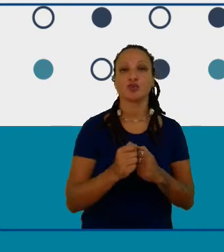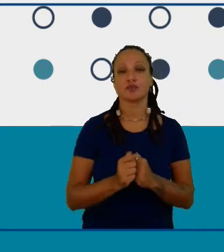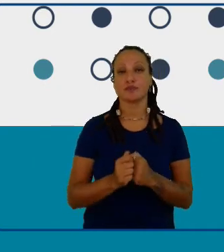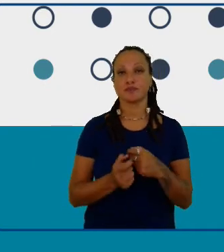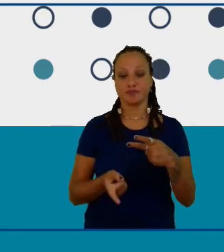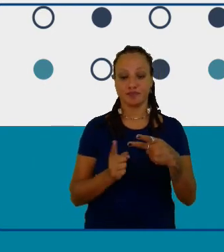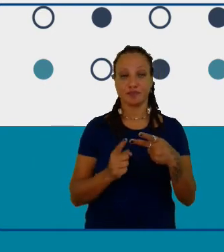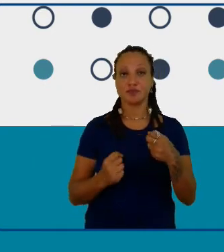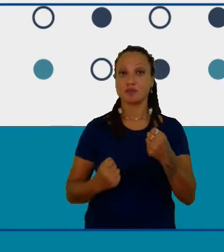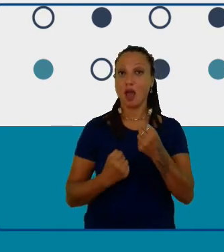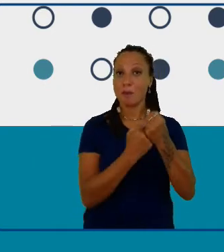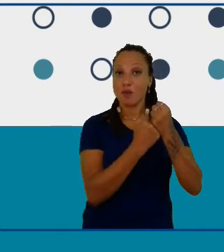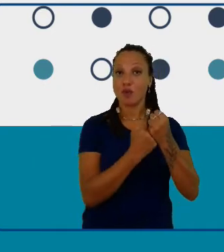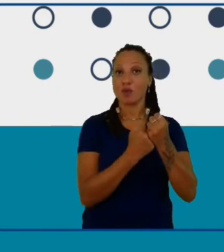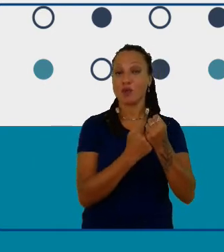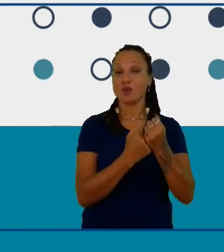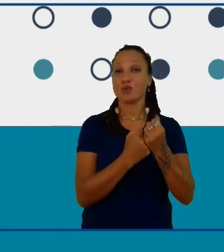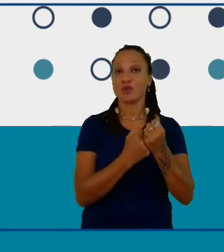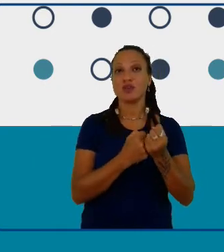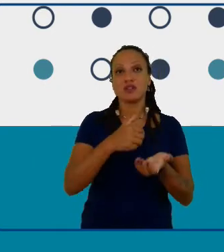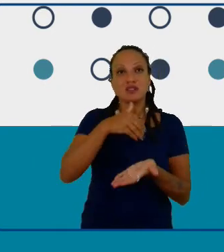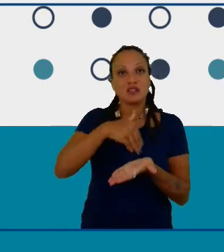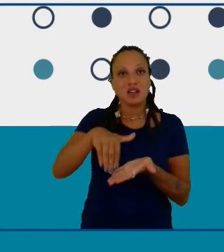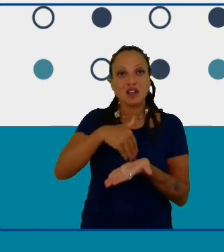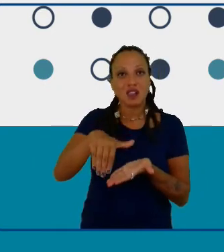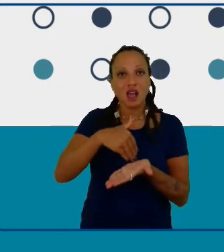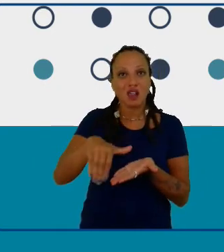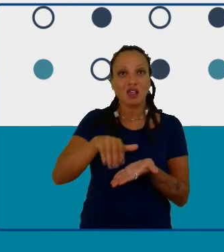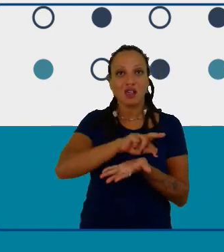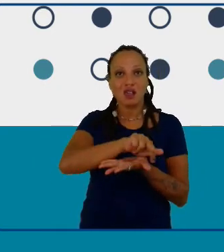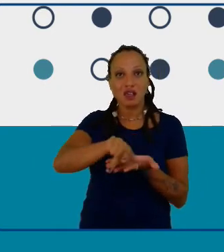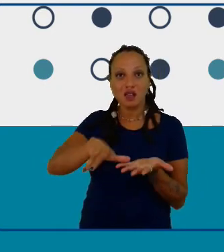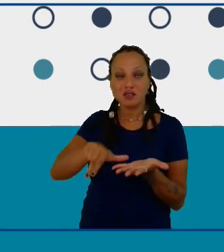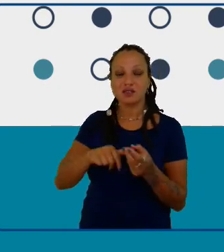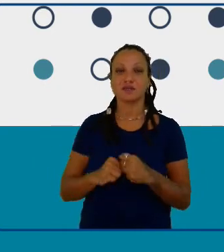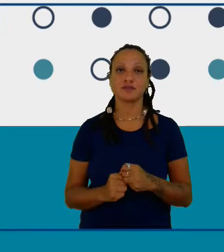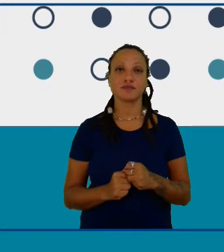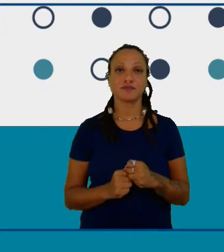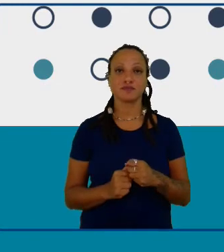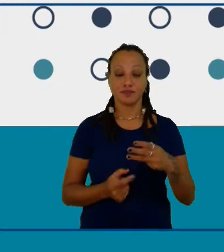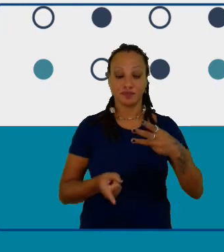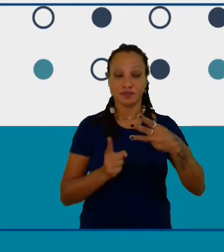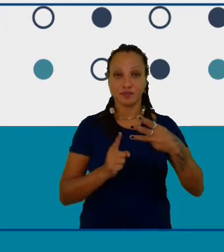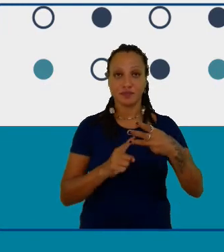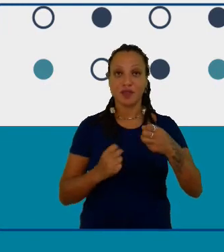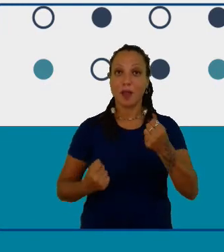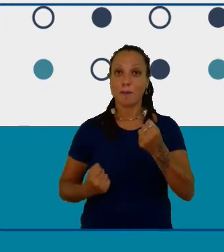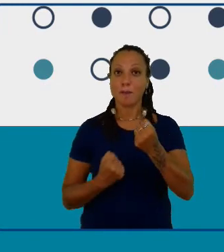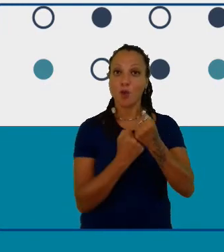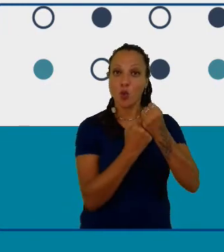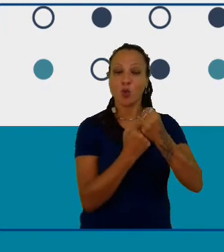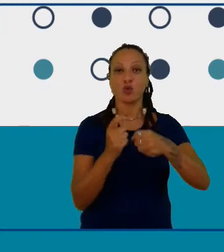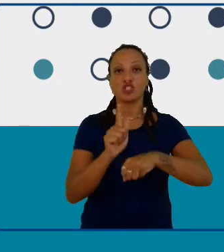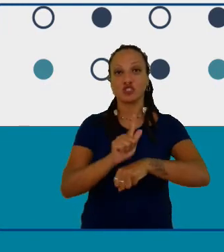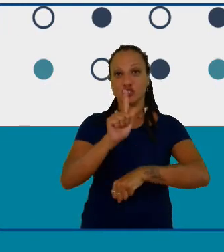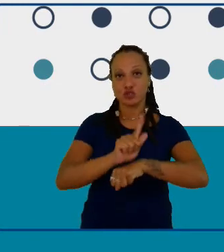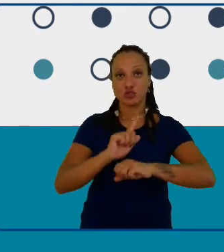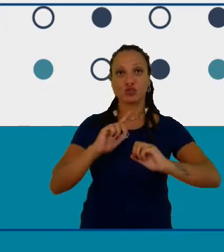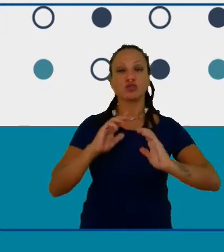secretarias e o apoio dos gestores escolares eles